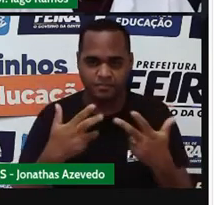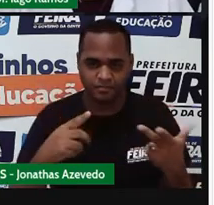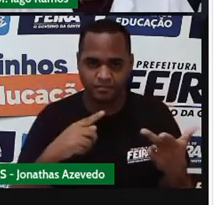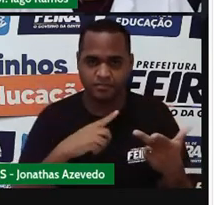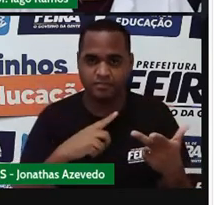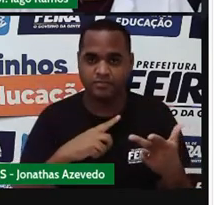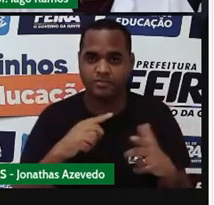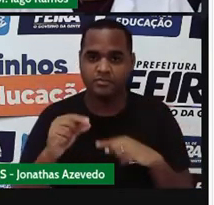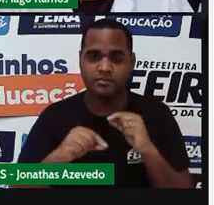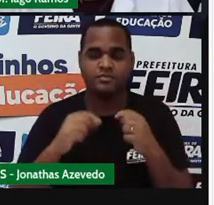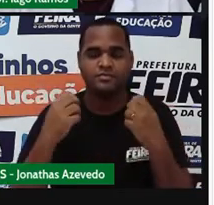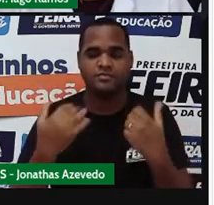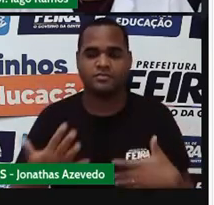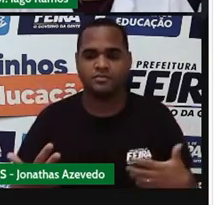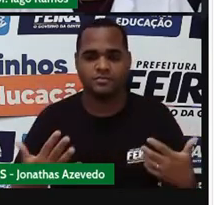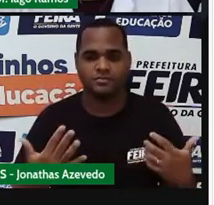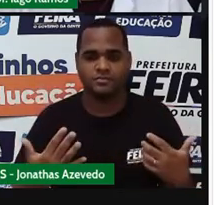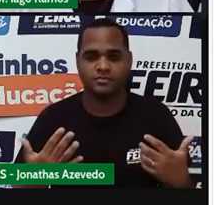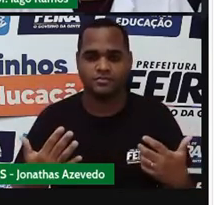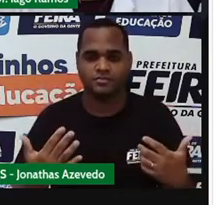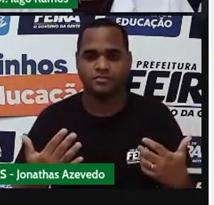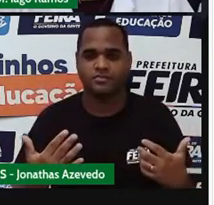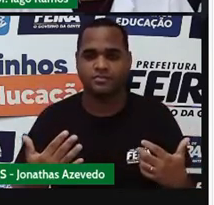essa aqui, olha só.